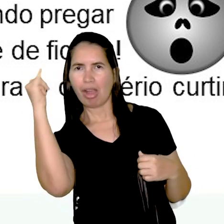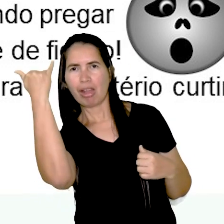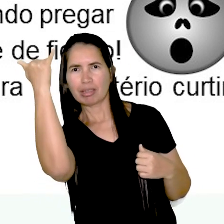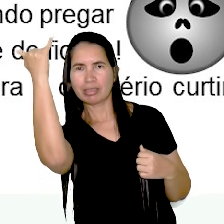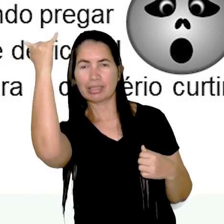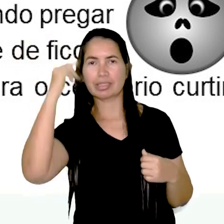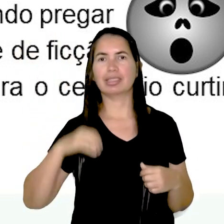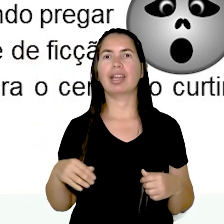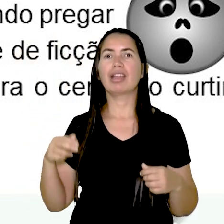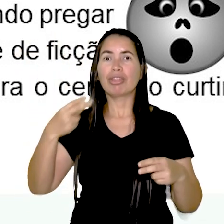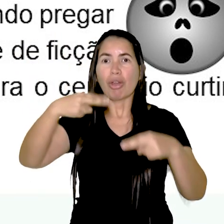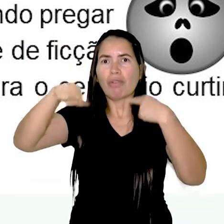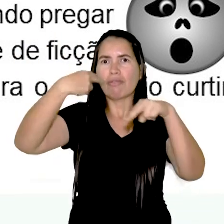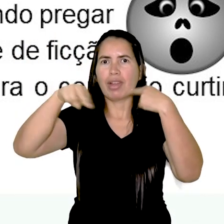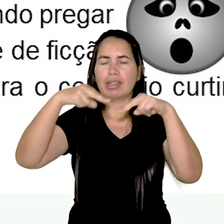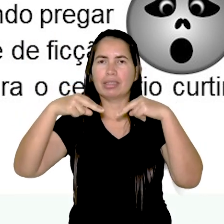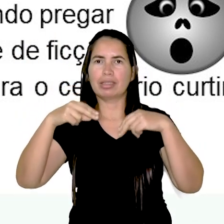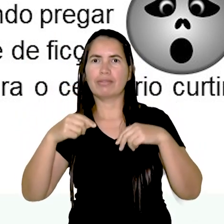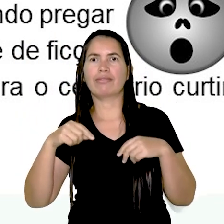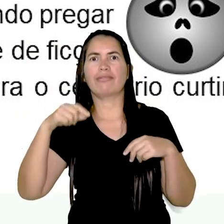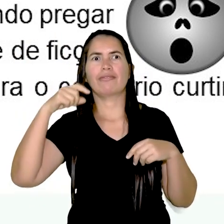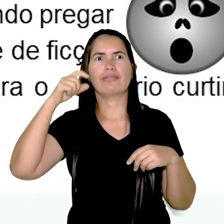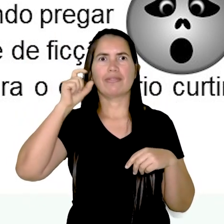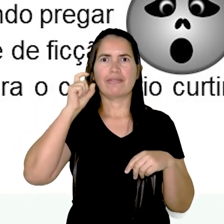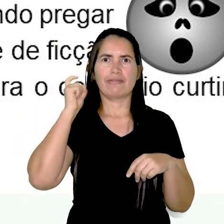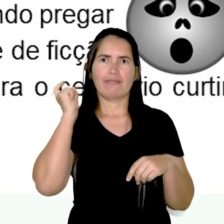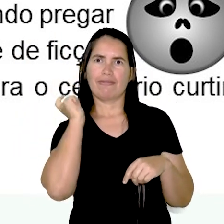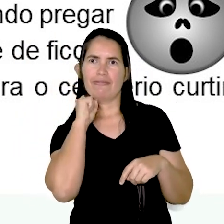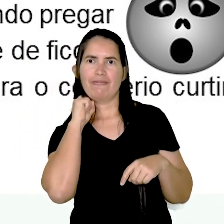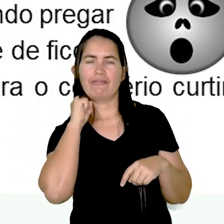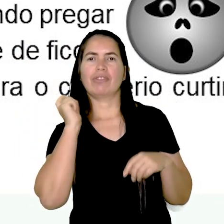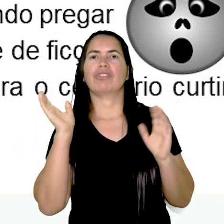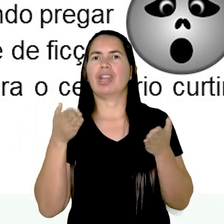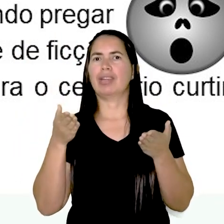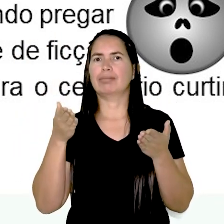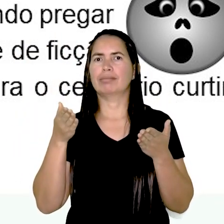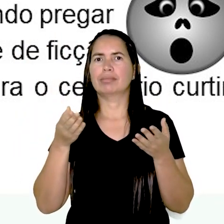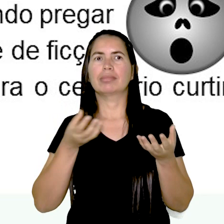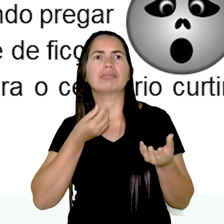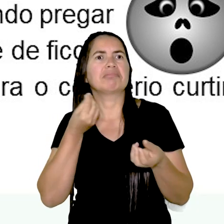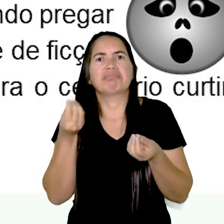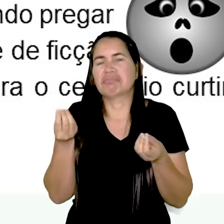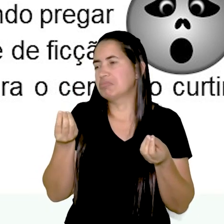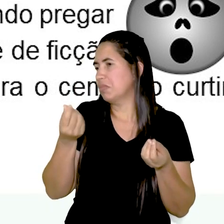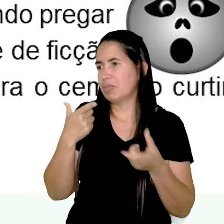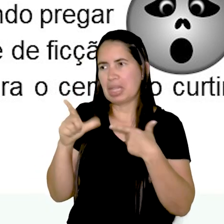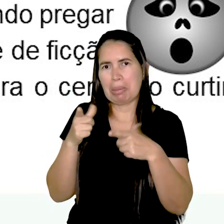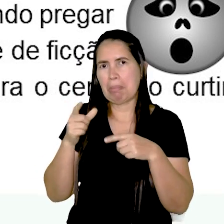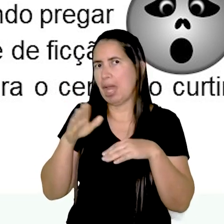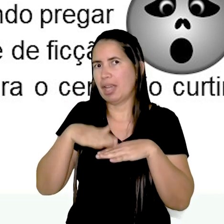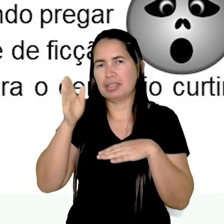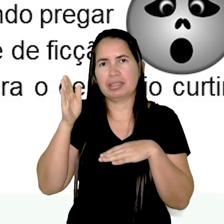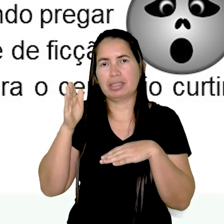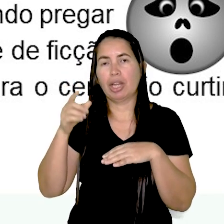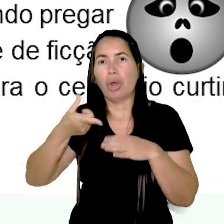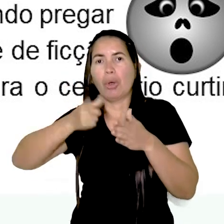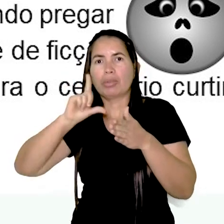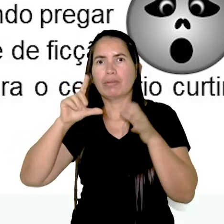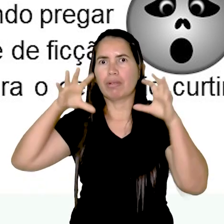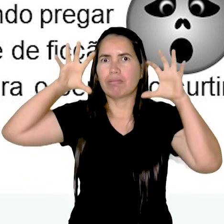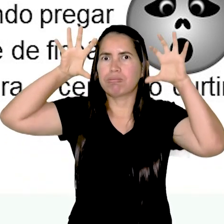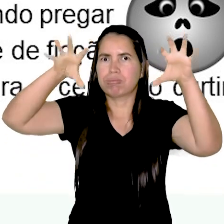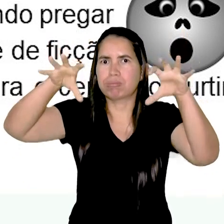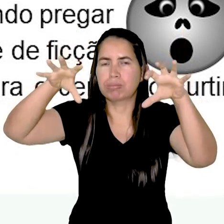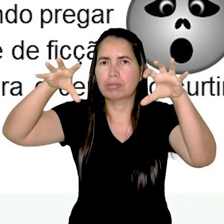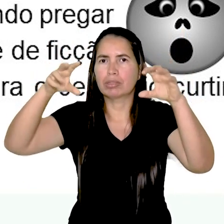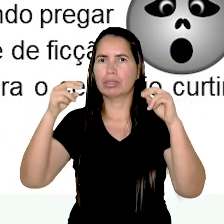Até novela de vampiros já fizeram. Assim, não temos mais chance. Ontem, fui assombrar a vizinha e